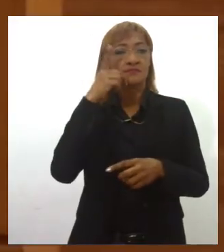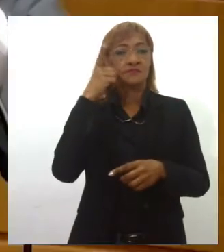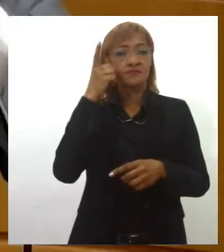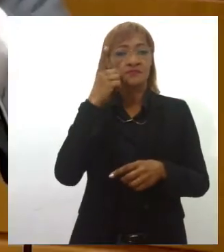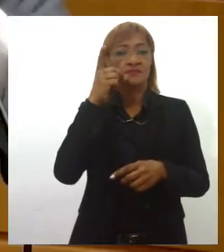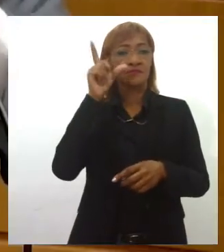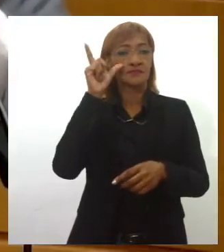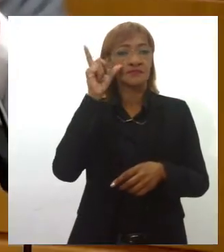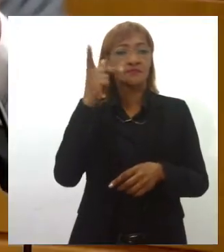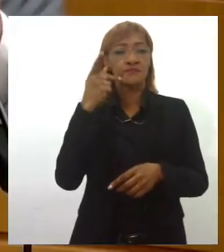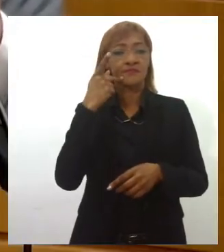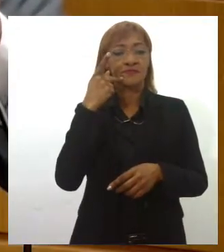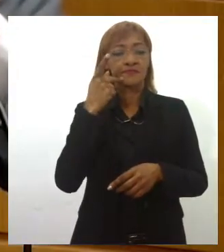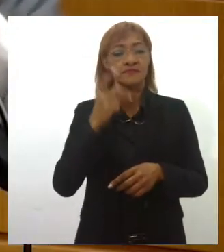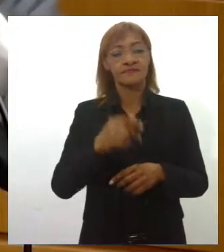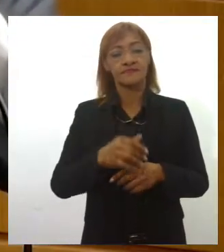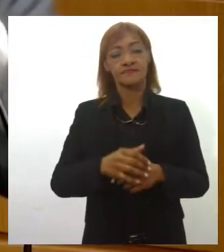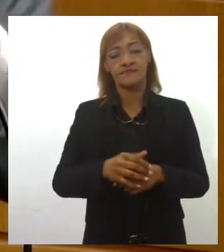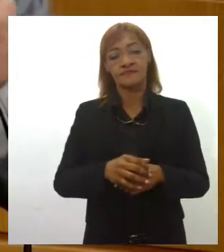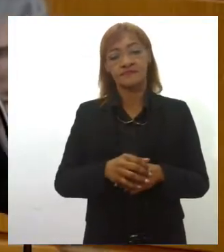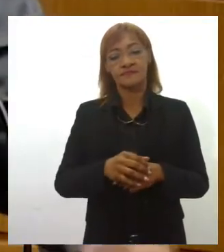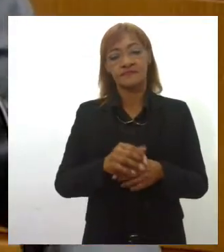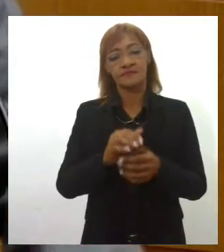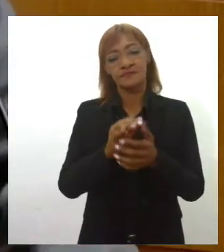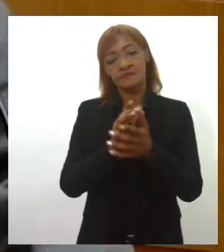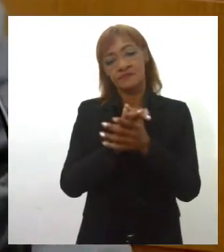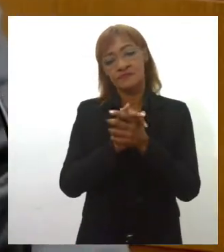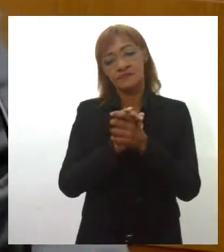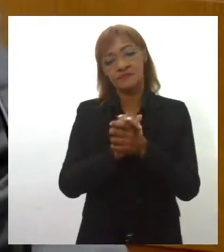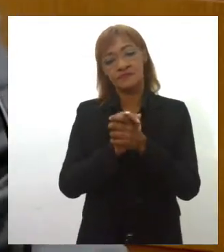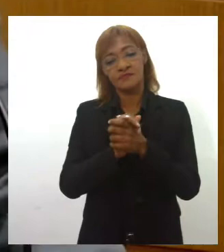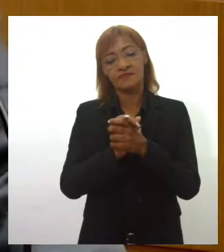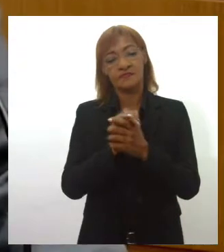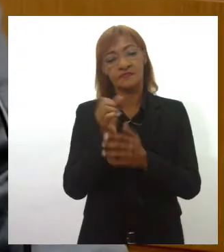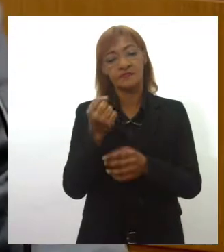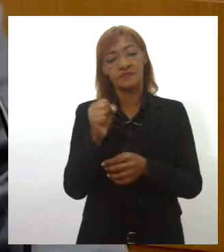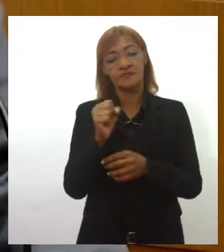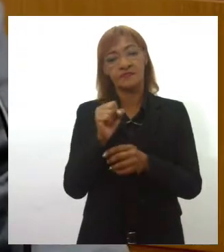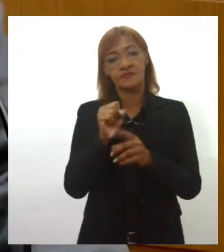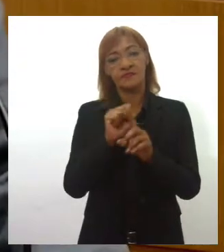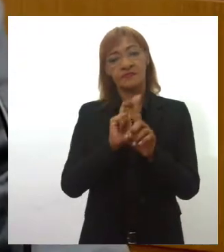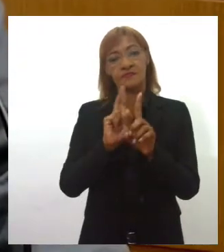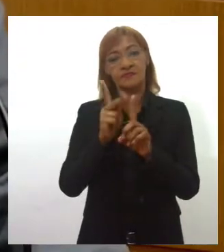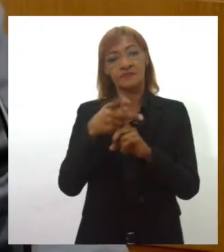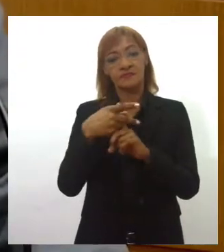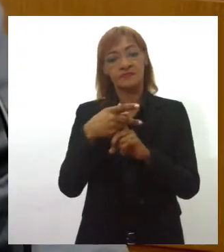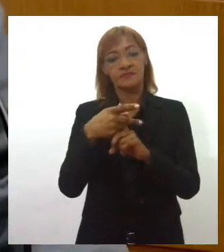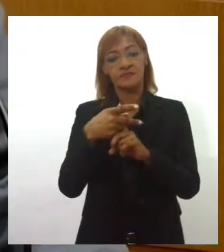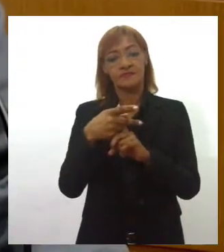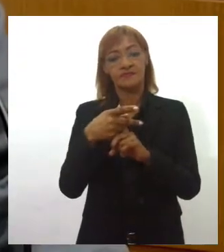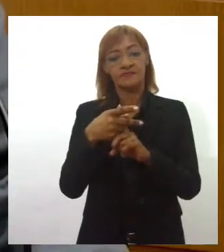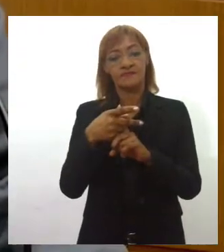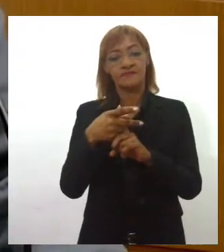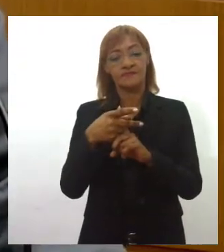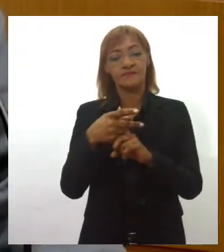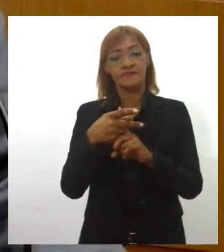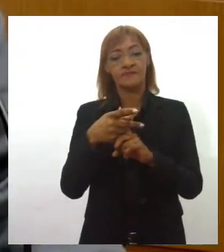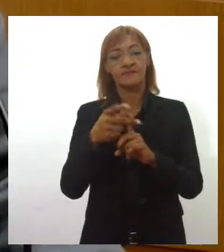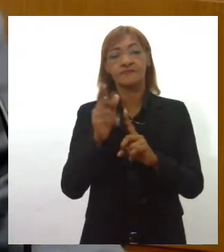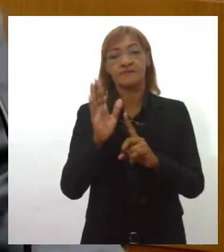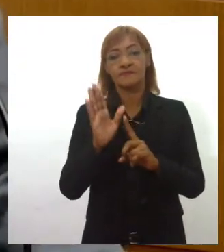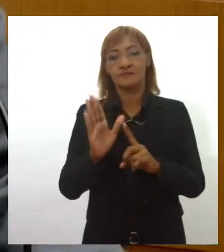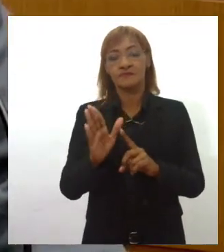Pimentel. Que eu quero registrar e parabenizar Sergipe Previdência. A Sergipe Previdência